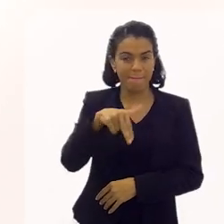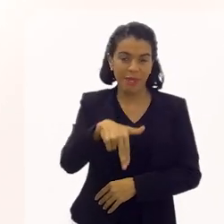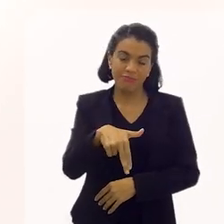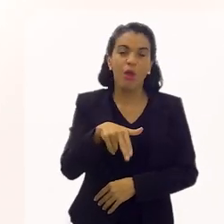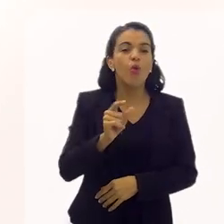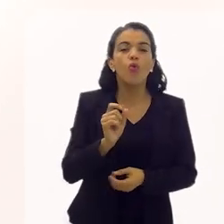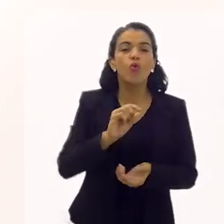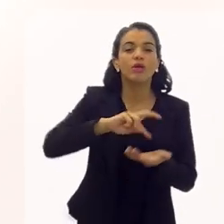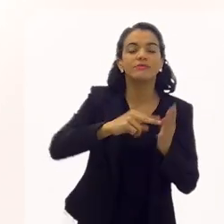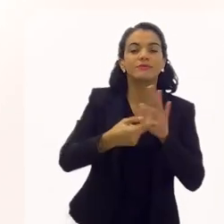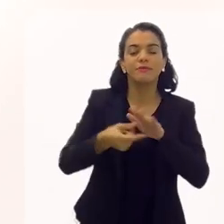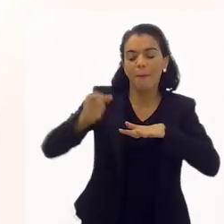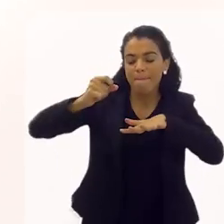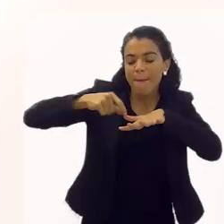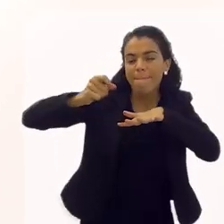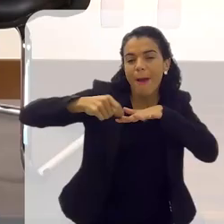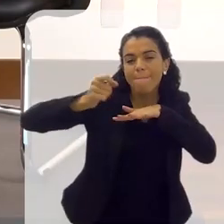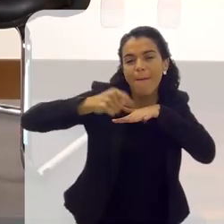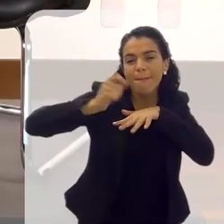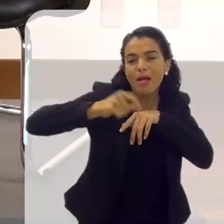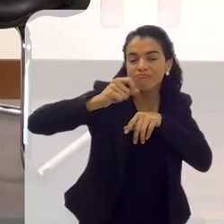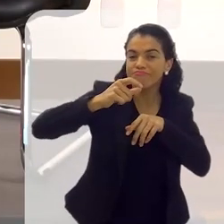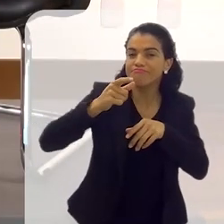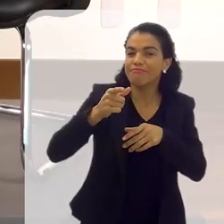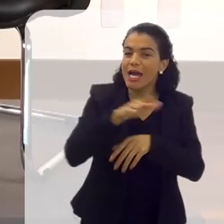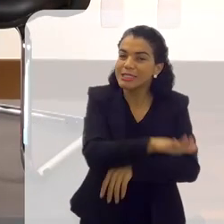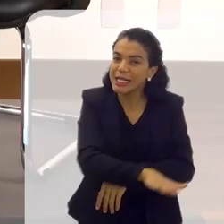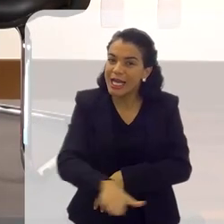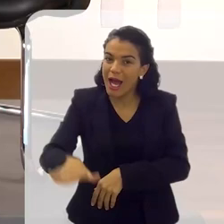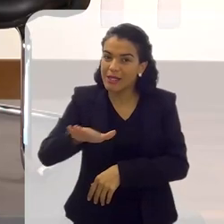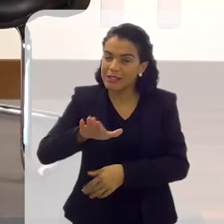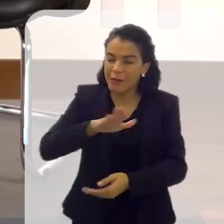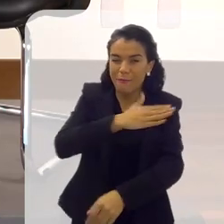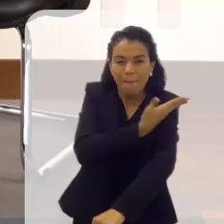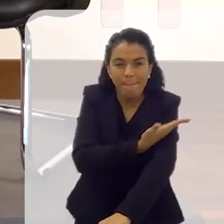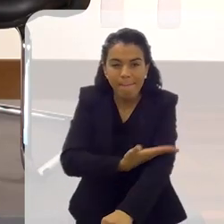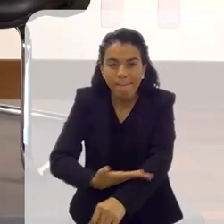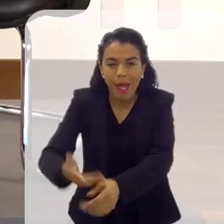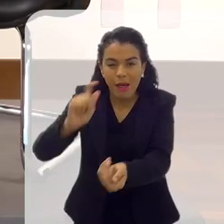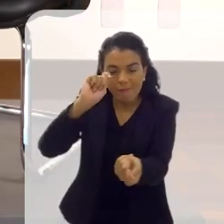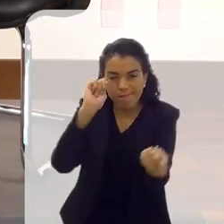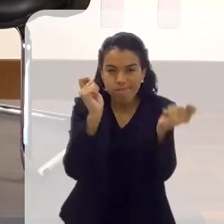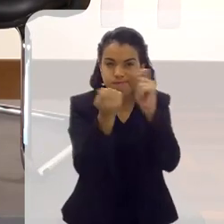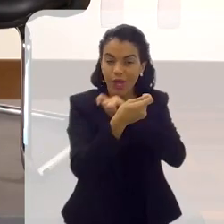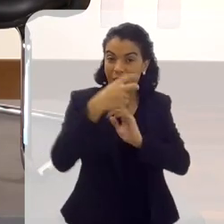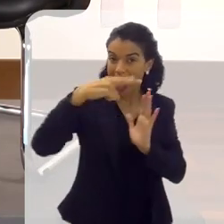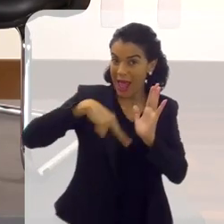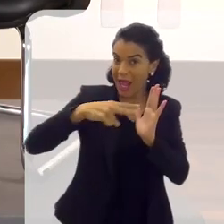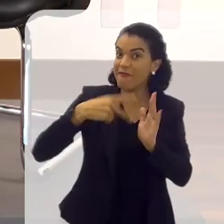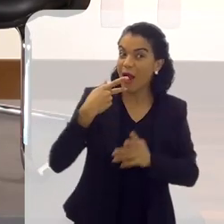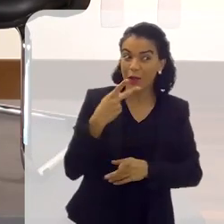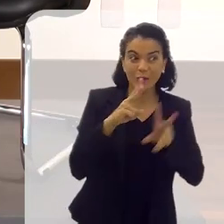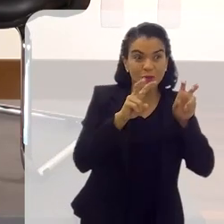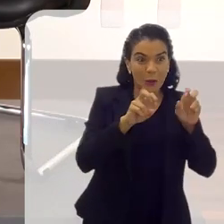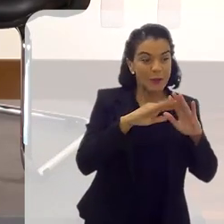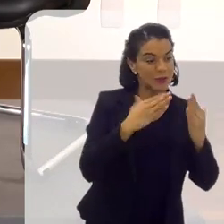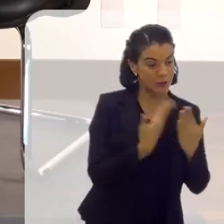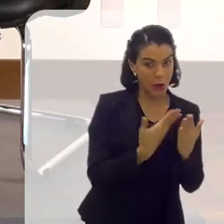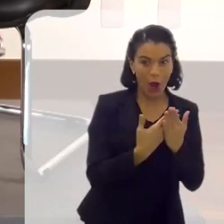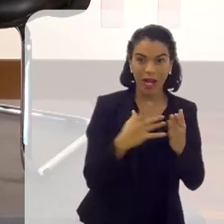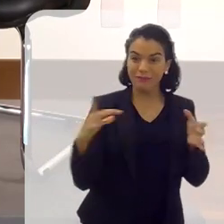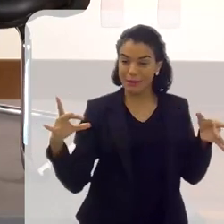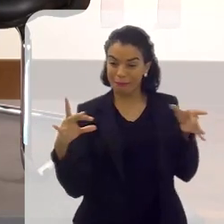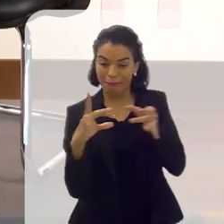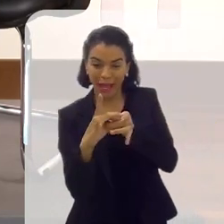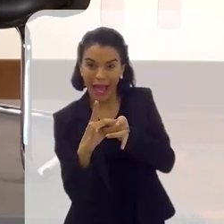sementinha para as nossas crianças terem o hábito de ler. Mas eu digo... A gente estava falando de escola. De